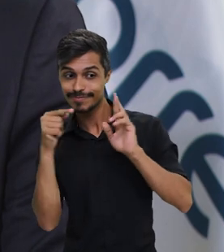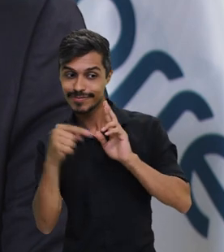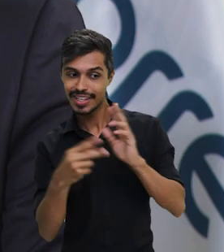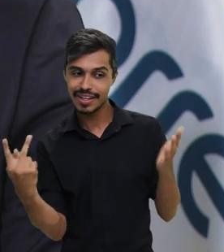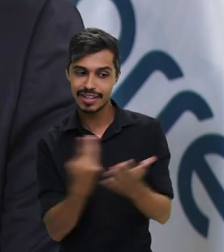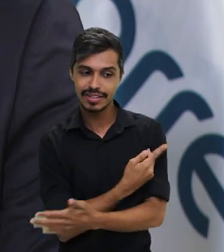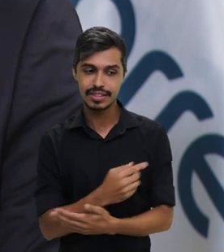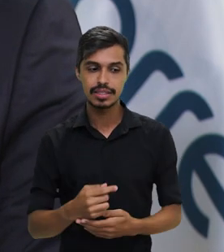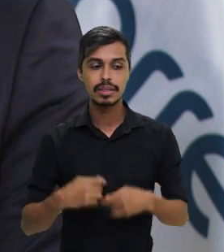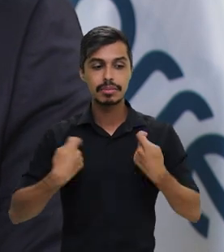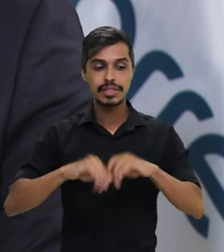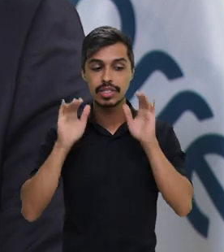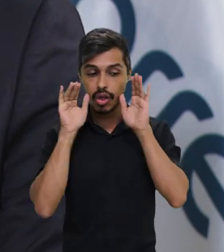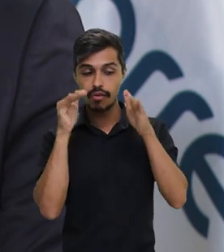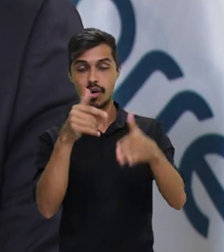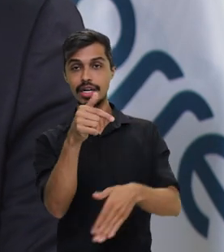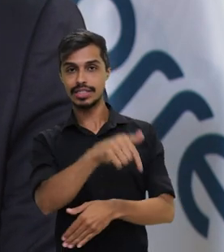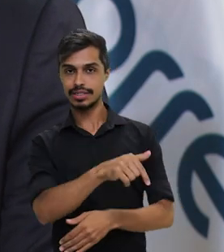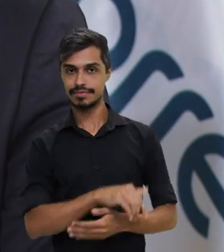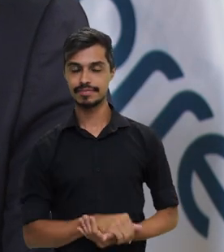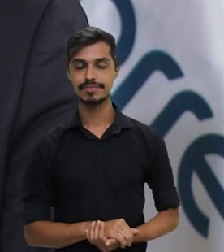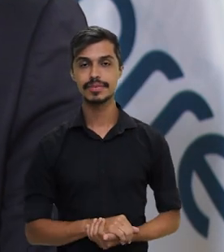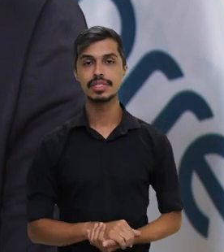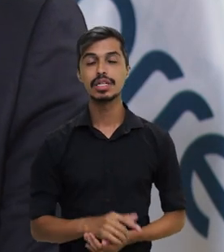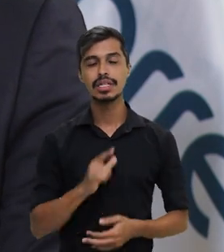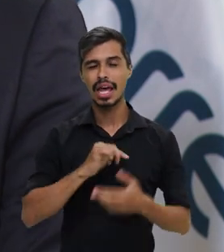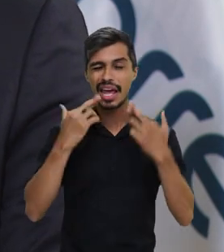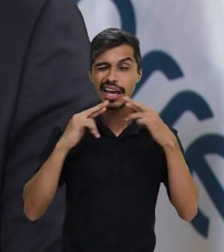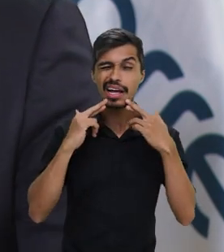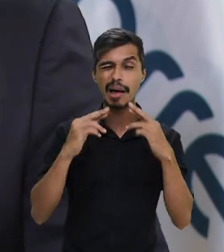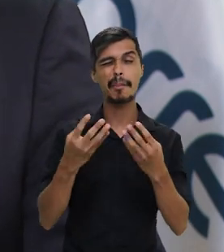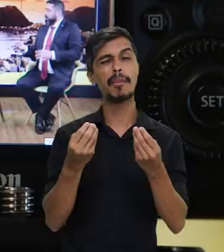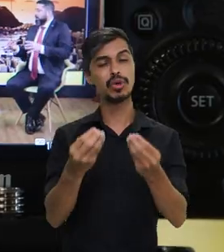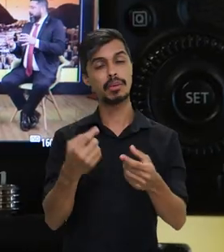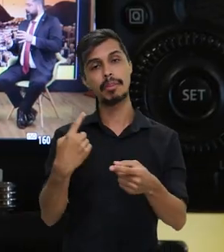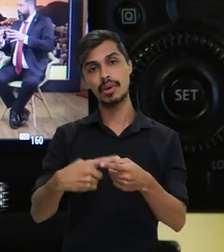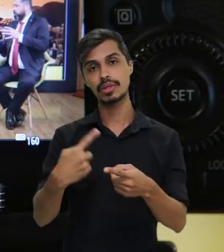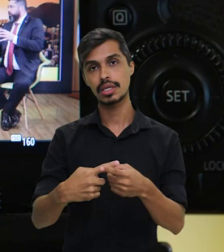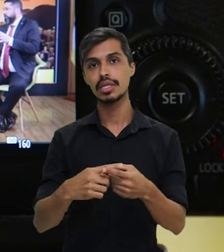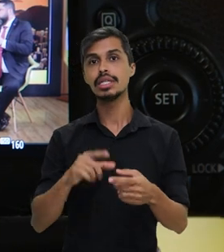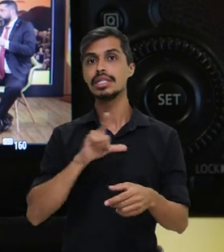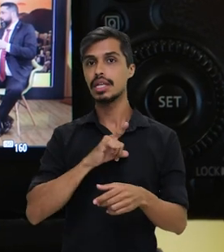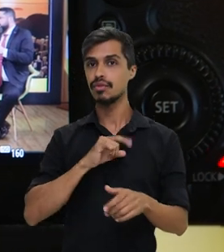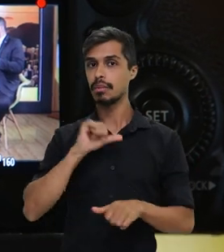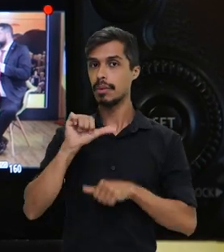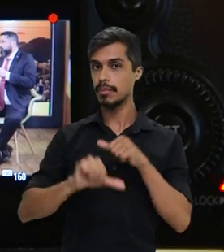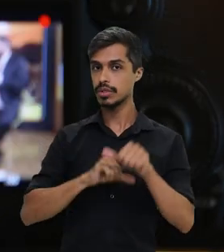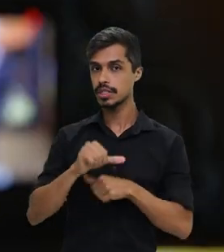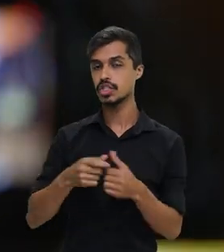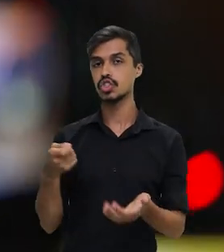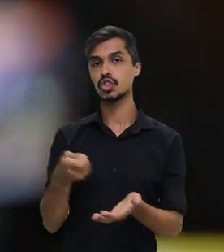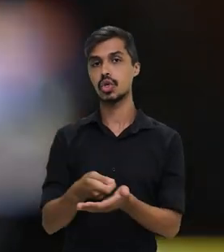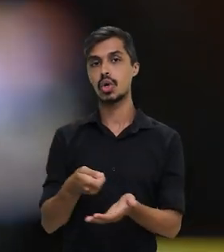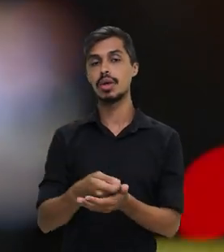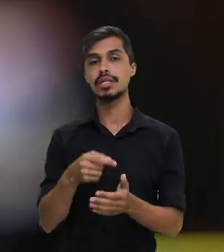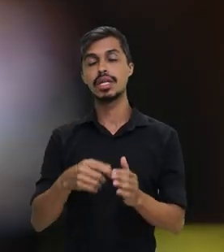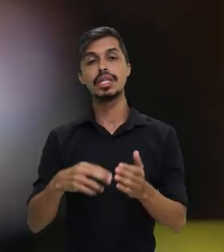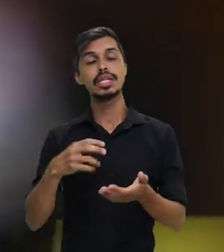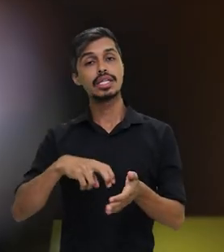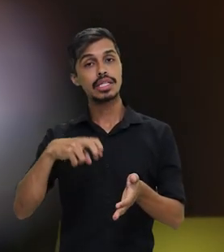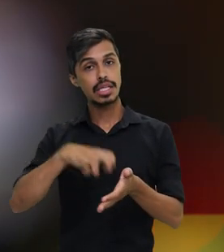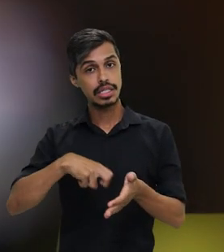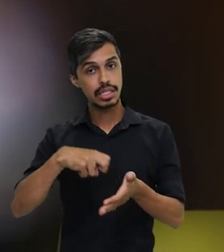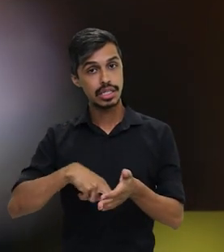precisa dar atenção para isso. Há muita reclamação, porque houve uma mudança de cobrança desse